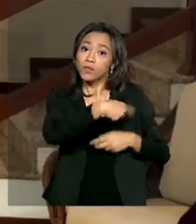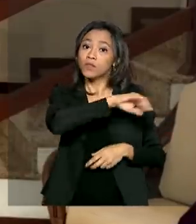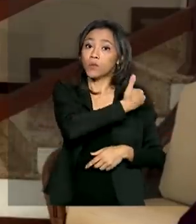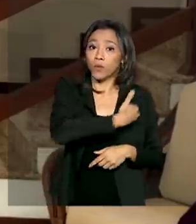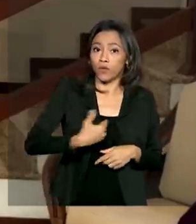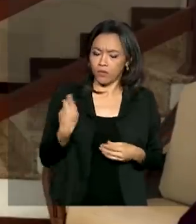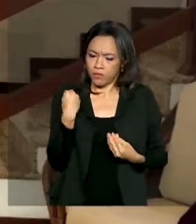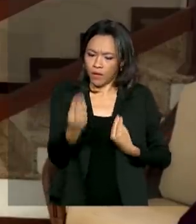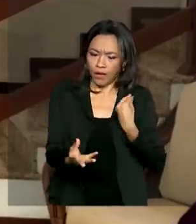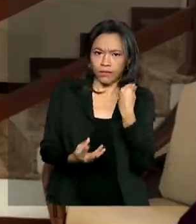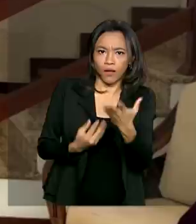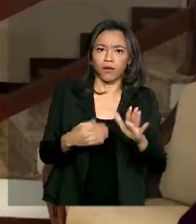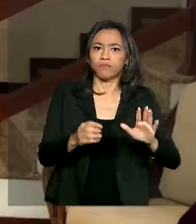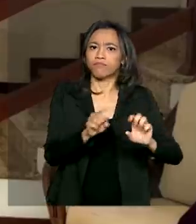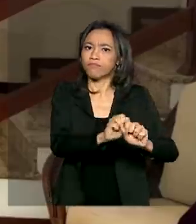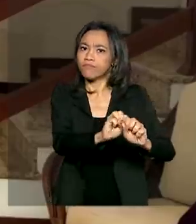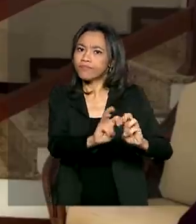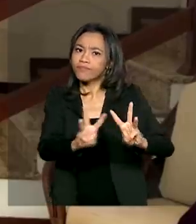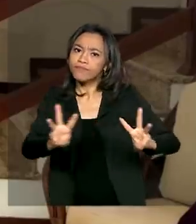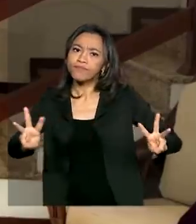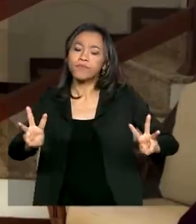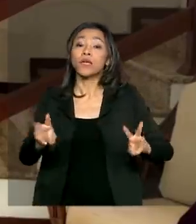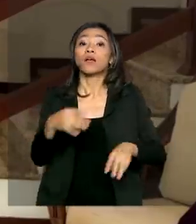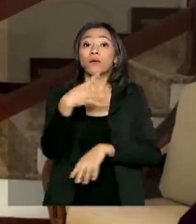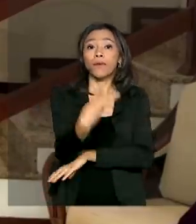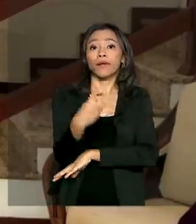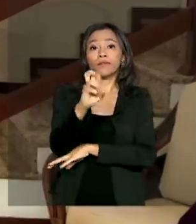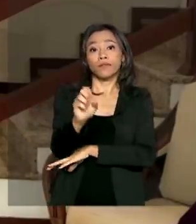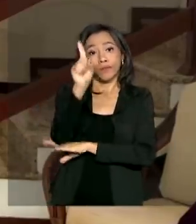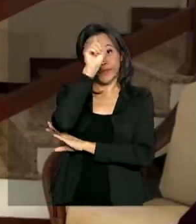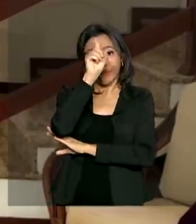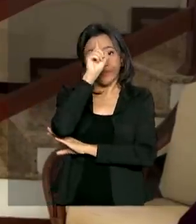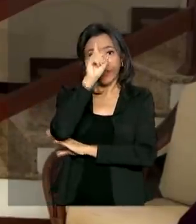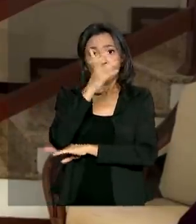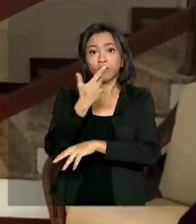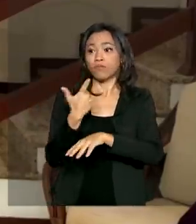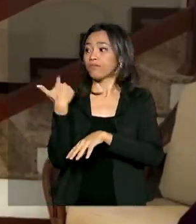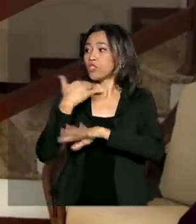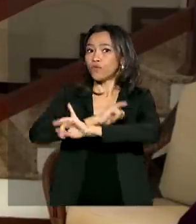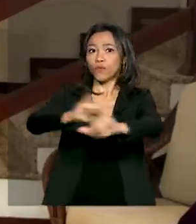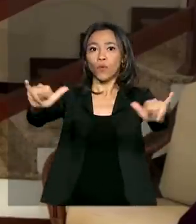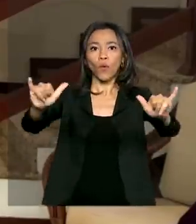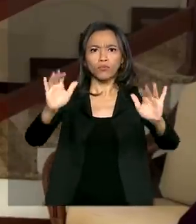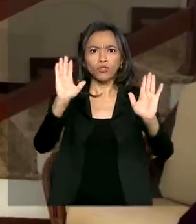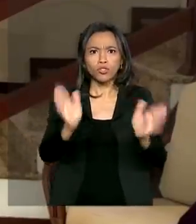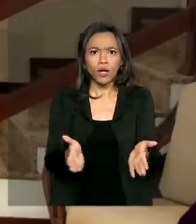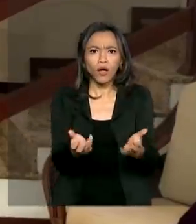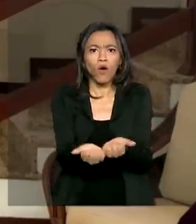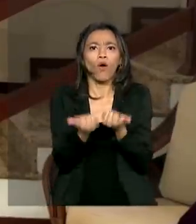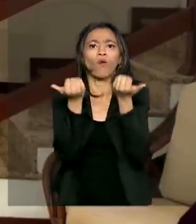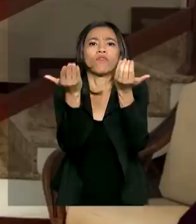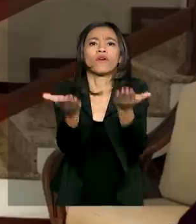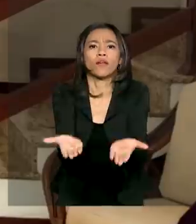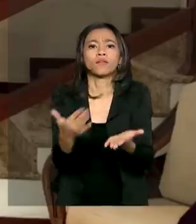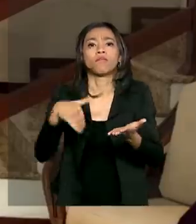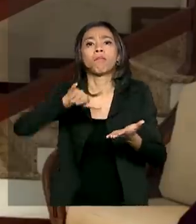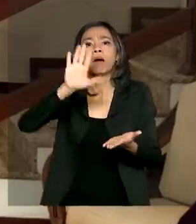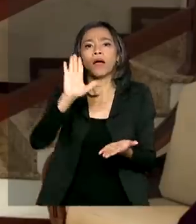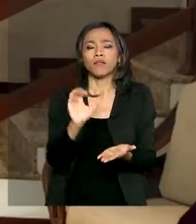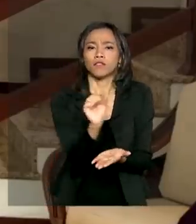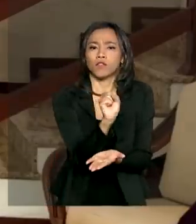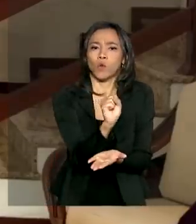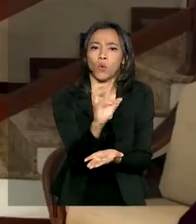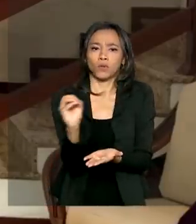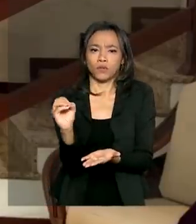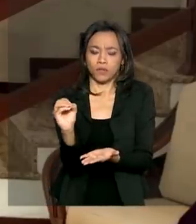públicos. Para se ter uma ideia, em 45 dias de lançamento, a plataforma já oferece mais de 800